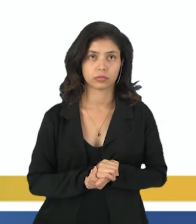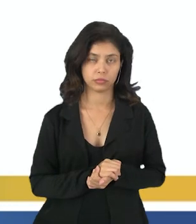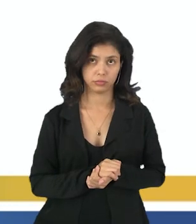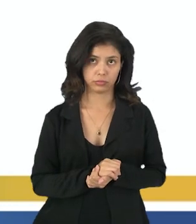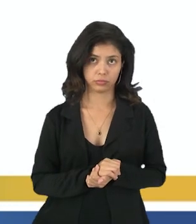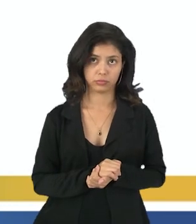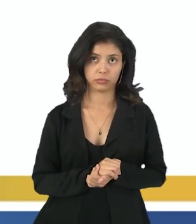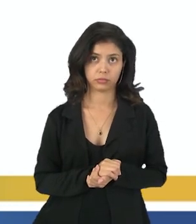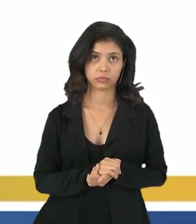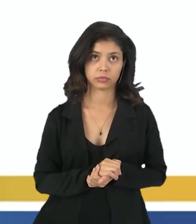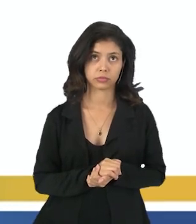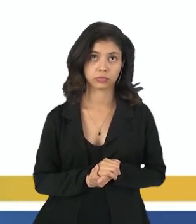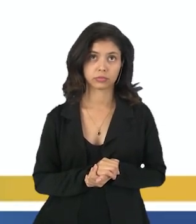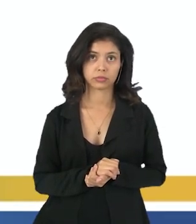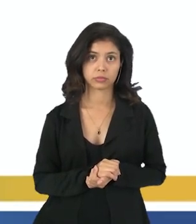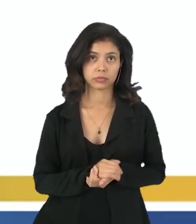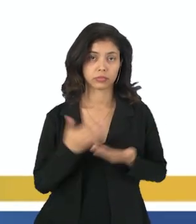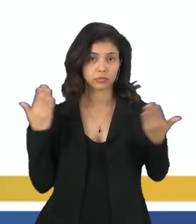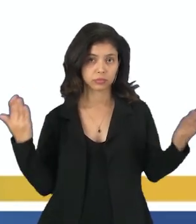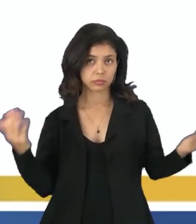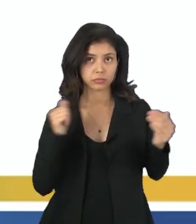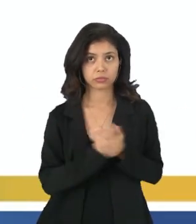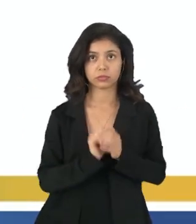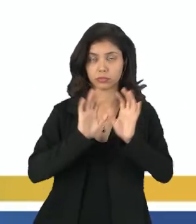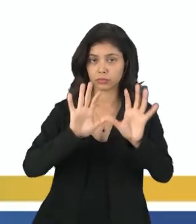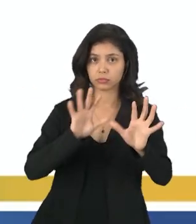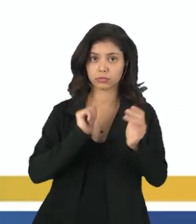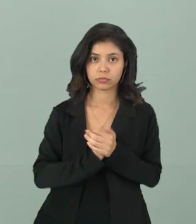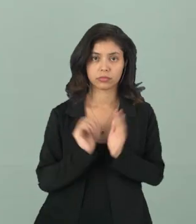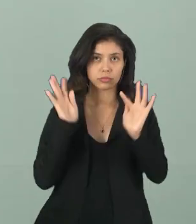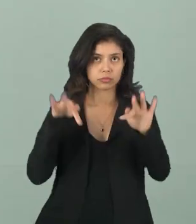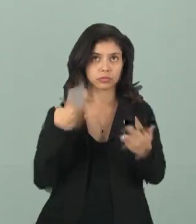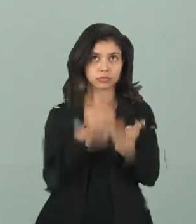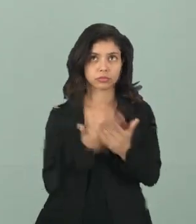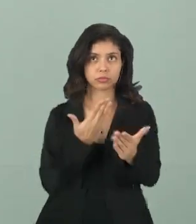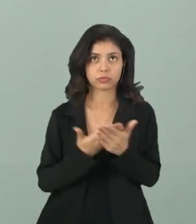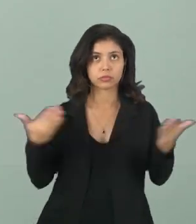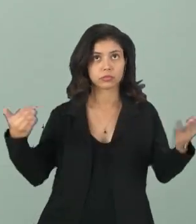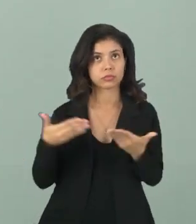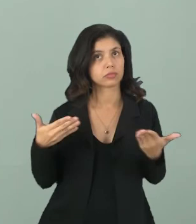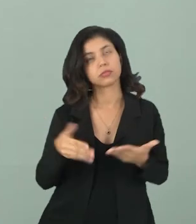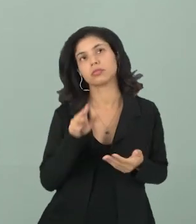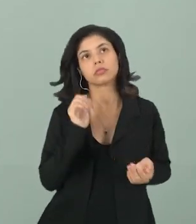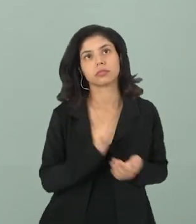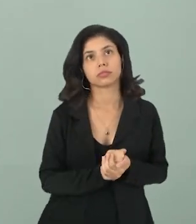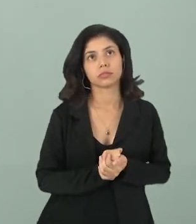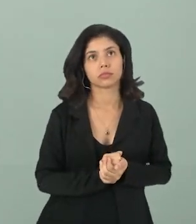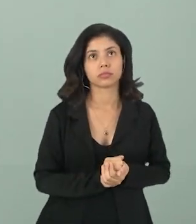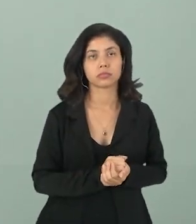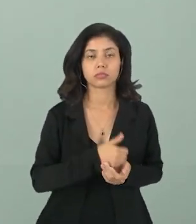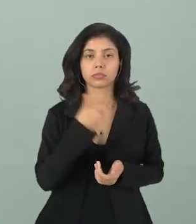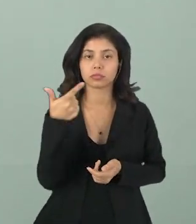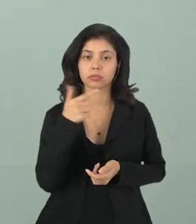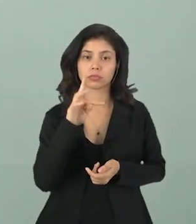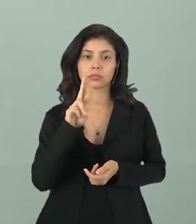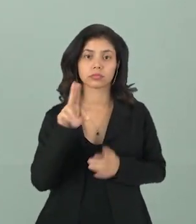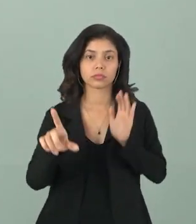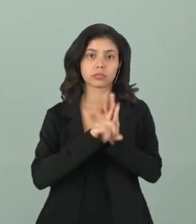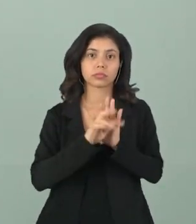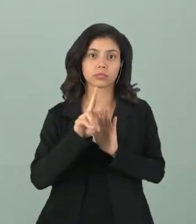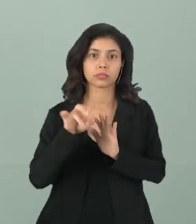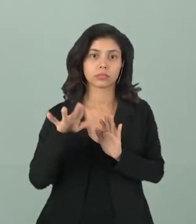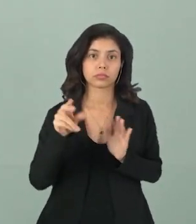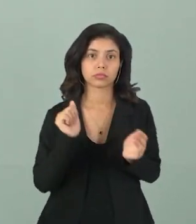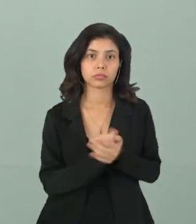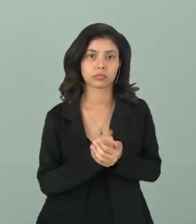Está certo. Então, vamos lá. Pessoal, com isso, nós finalizamos a nossa aula de segunda lei da termodinâmica, né? Na